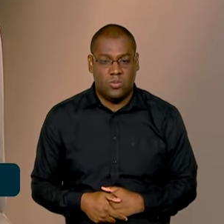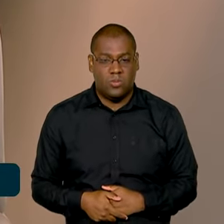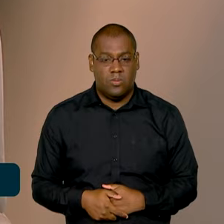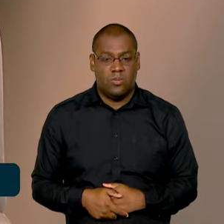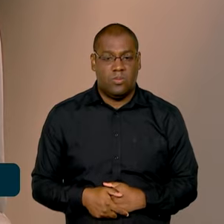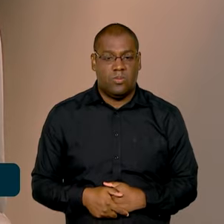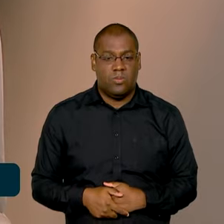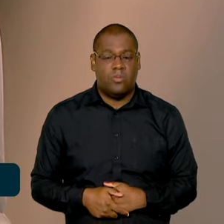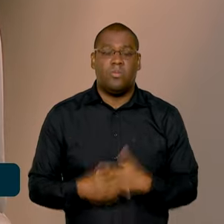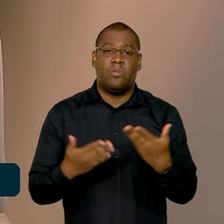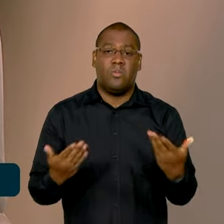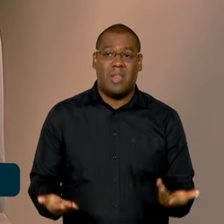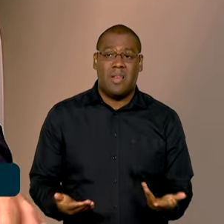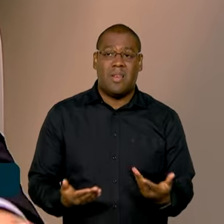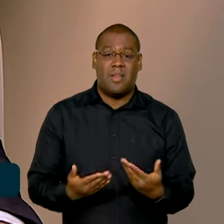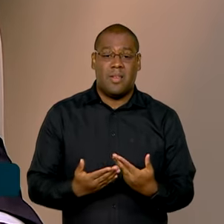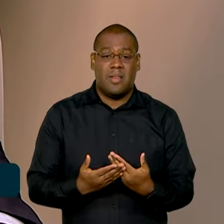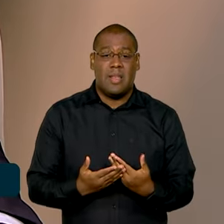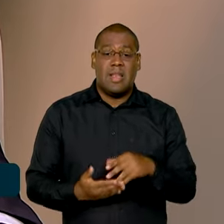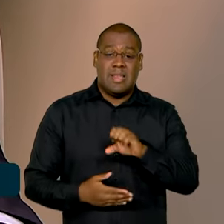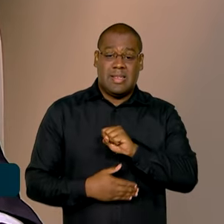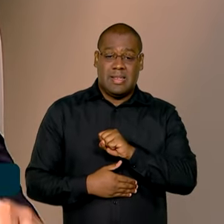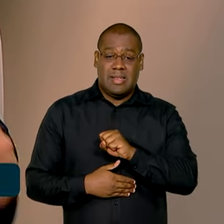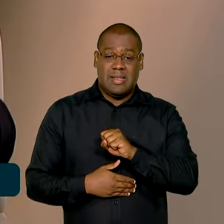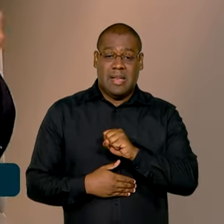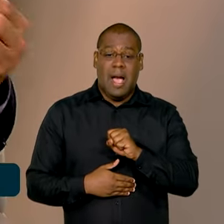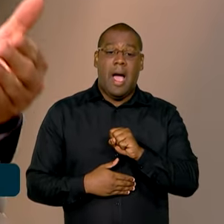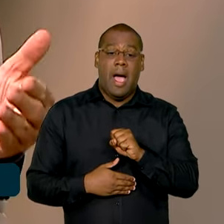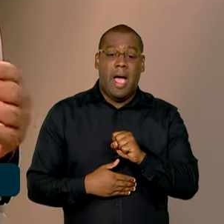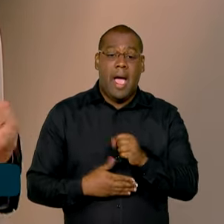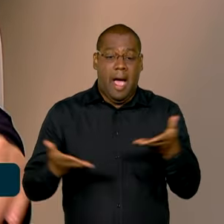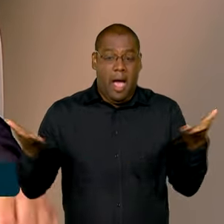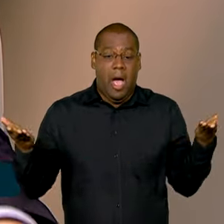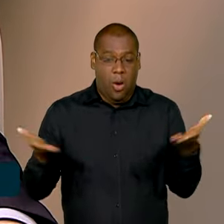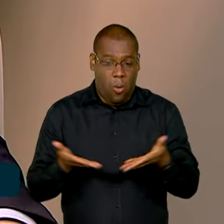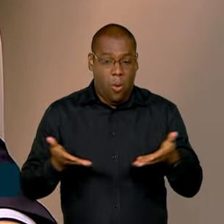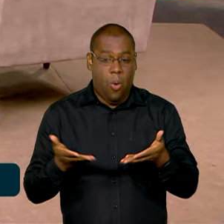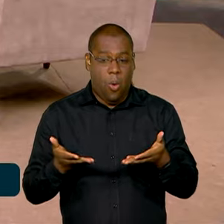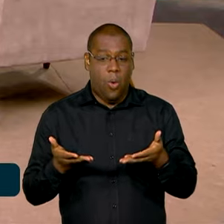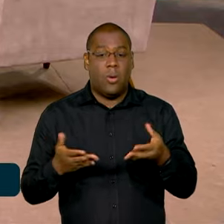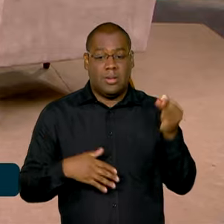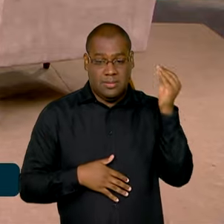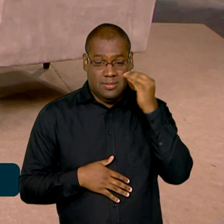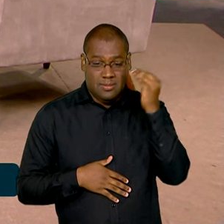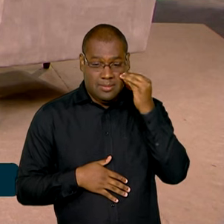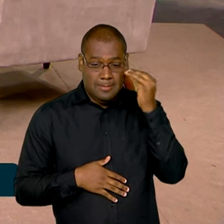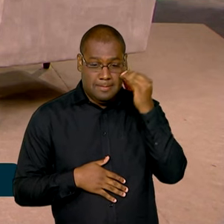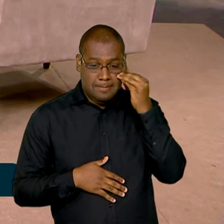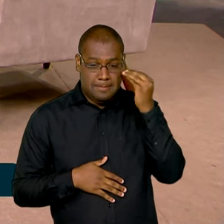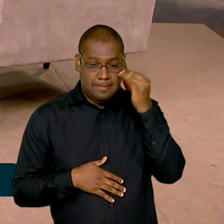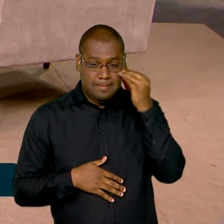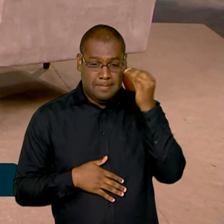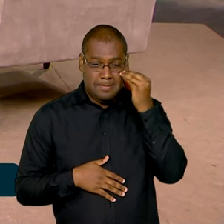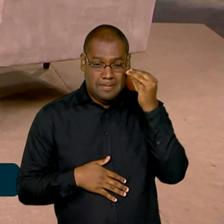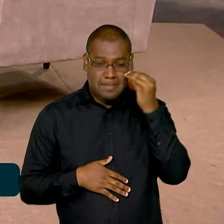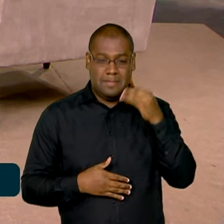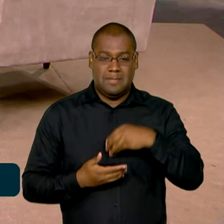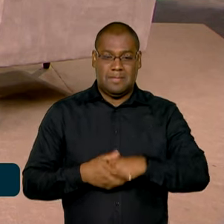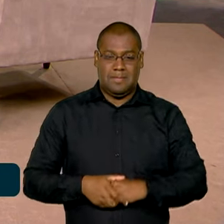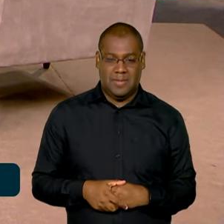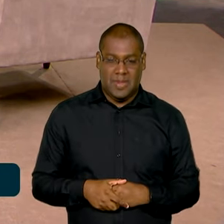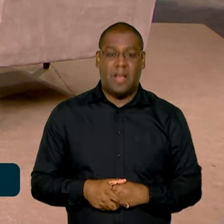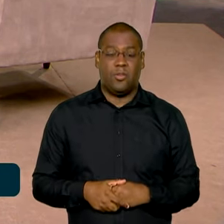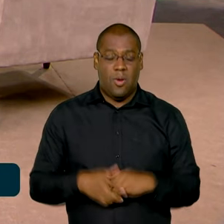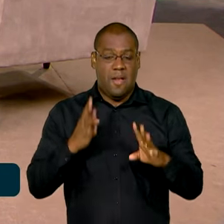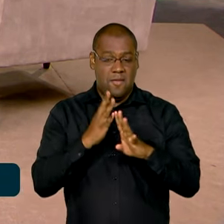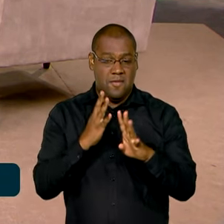verdade, não é perícia. Então, nós encerramos aí, ainda existe um estoque de perícias sendo feitas. Está caindo o